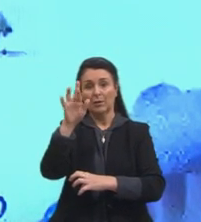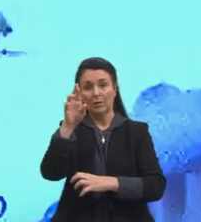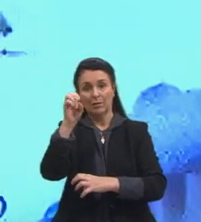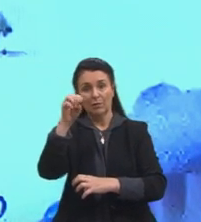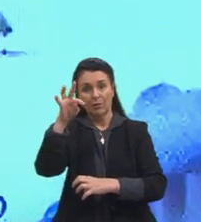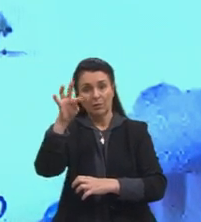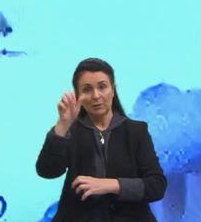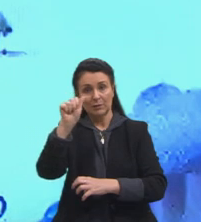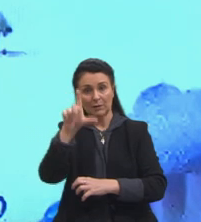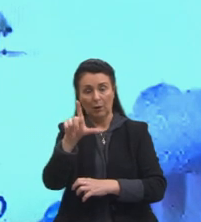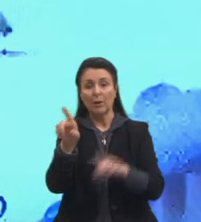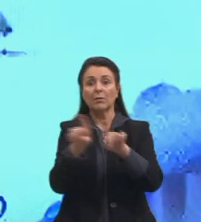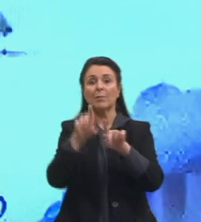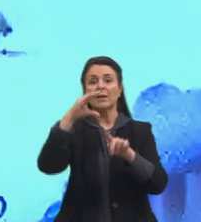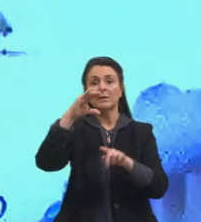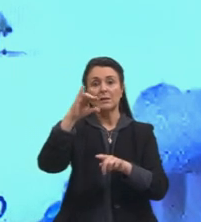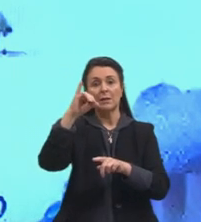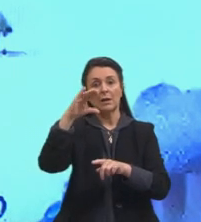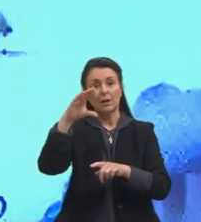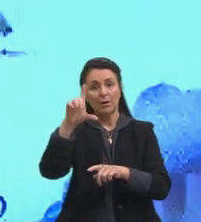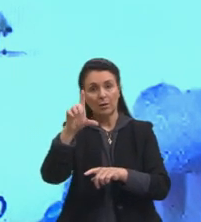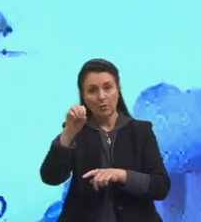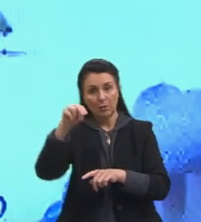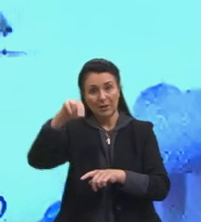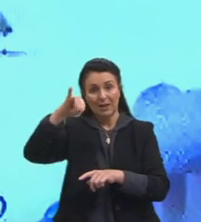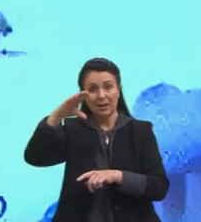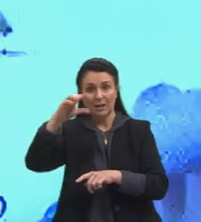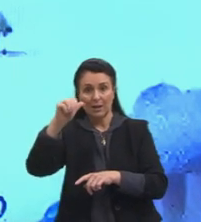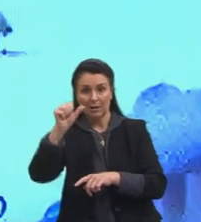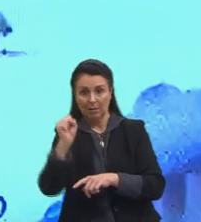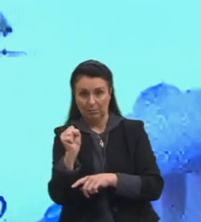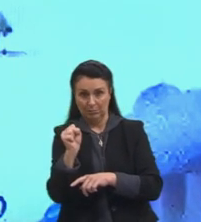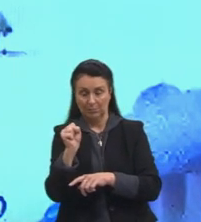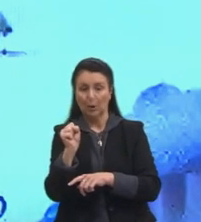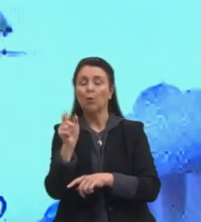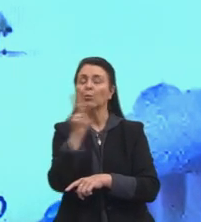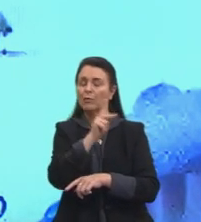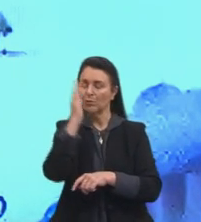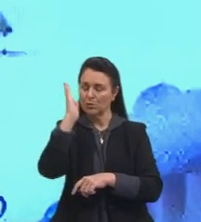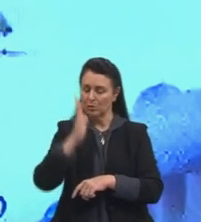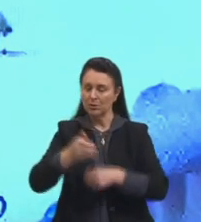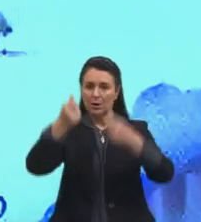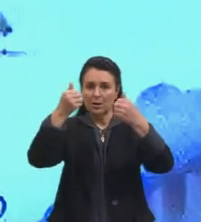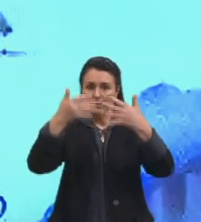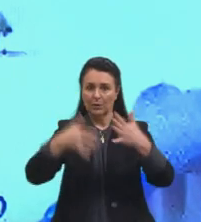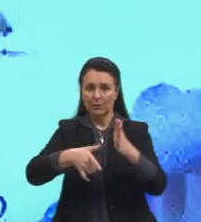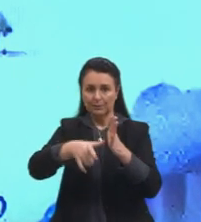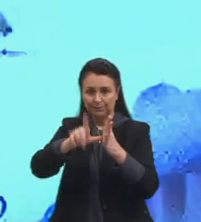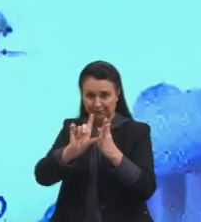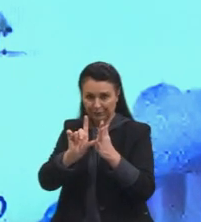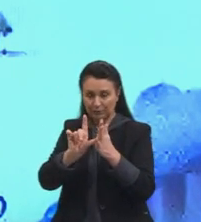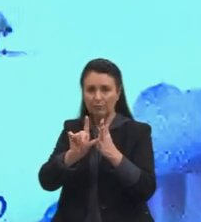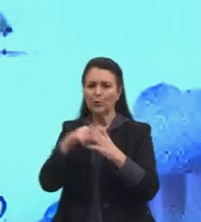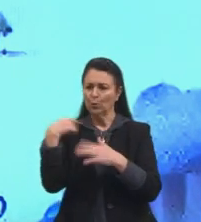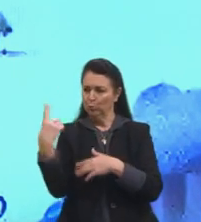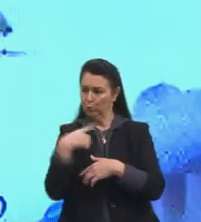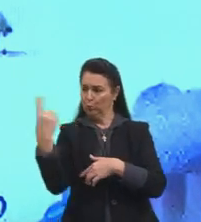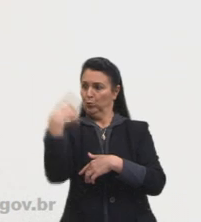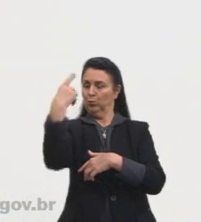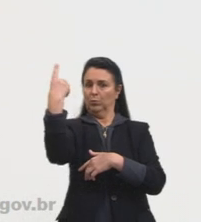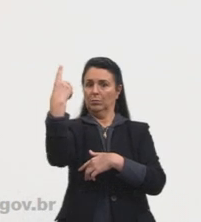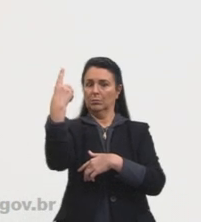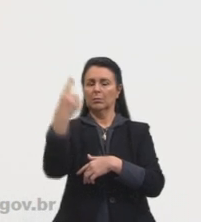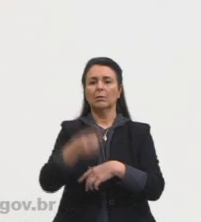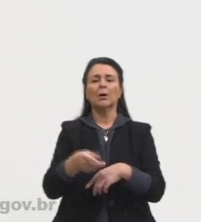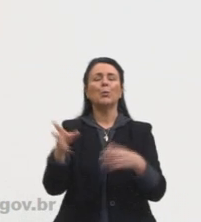ciclônica, formados pelos ciclones e os anticiclones, a gente já viu na aula passada. Grande duração, certo? Então dura aí